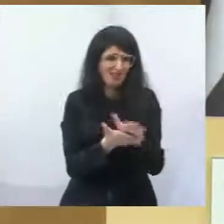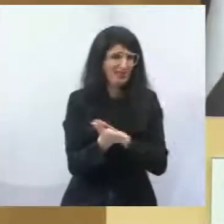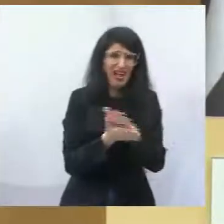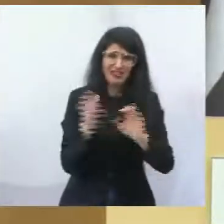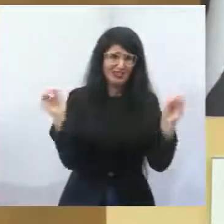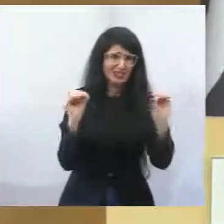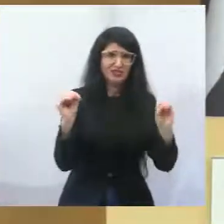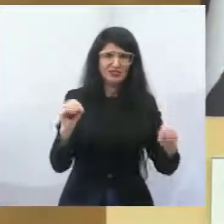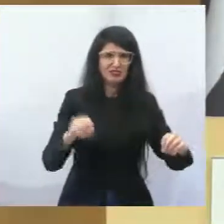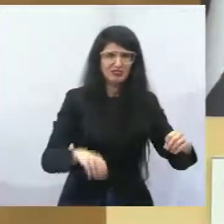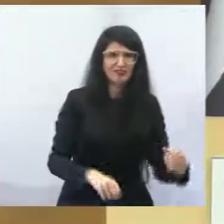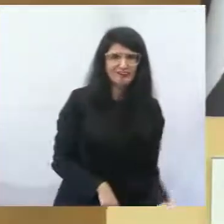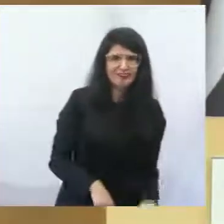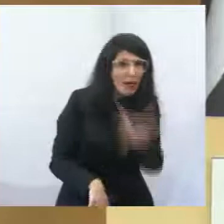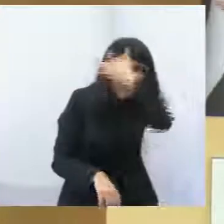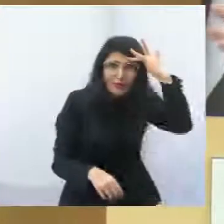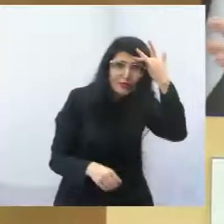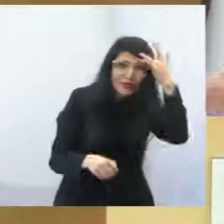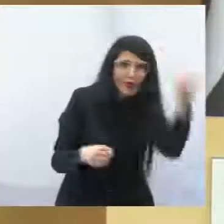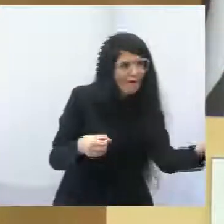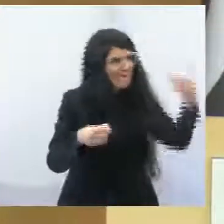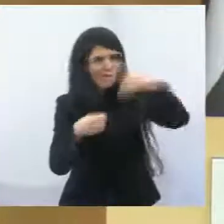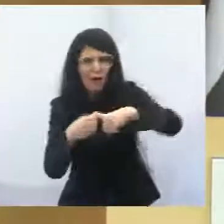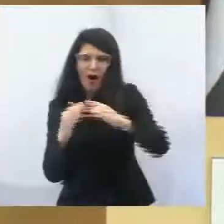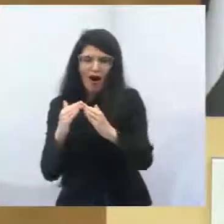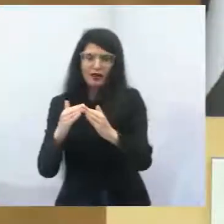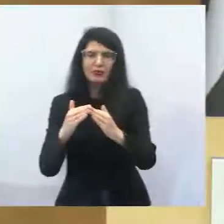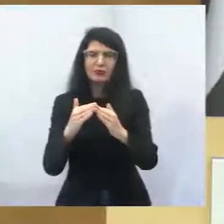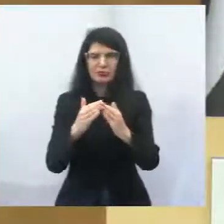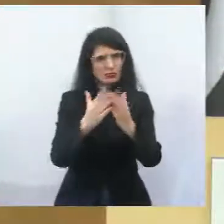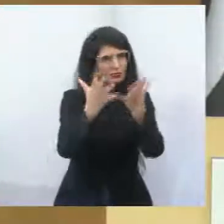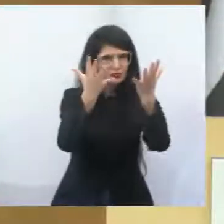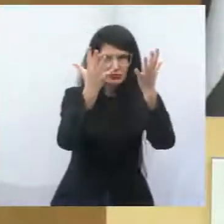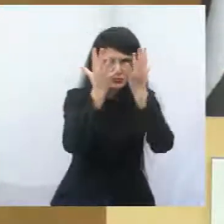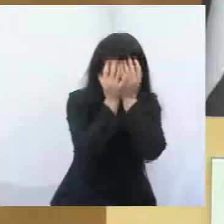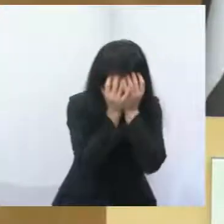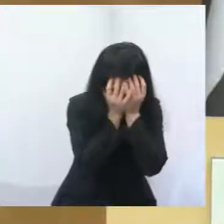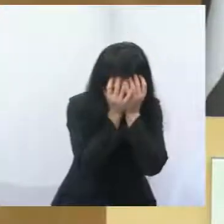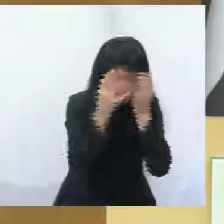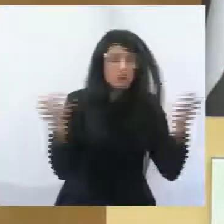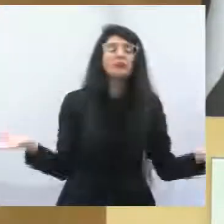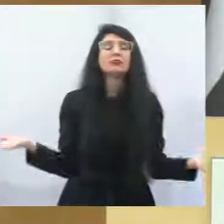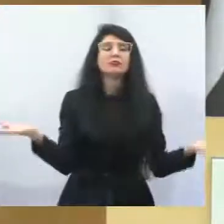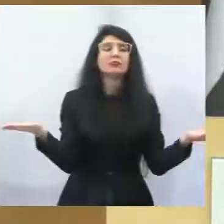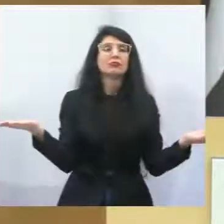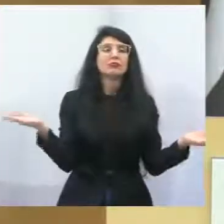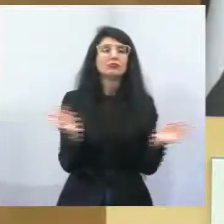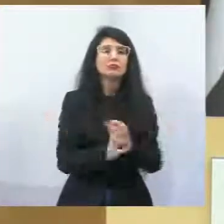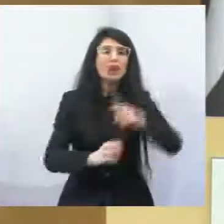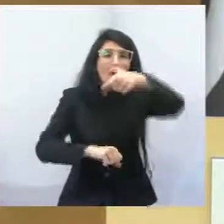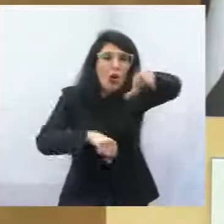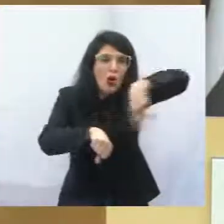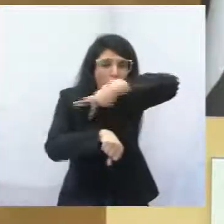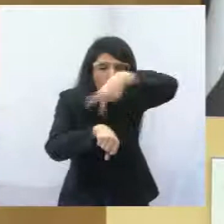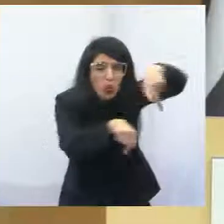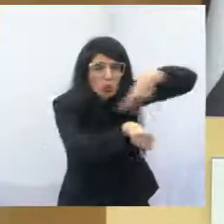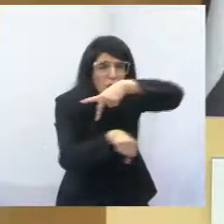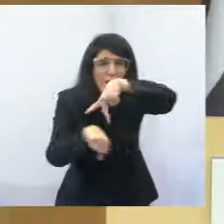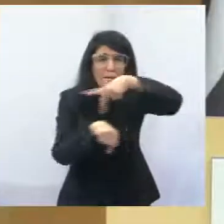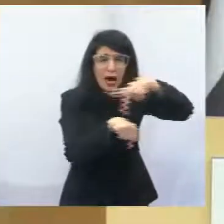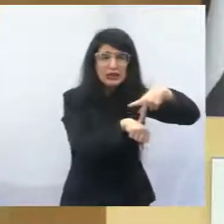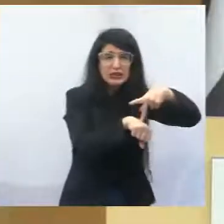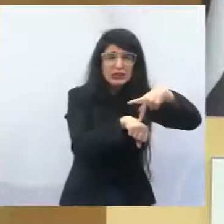testes. E quando todo mundo que enfrentou a pandemia e melhor saiu, são os países que mais testaram.